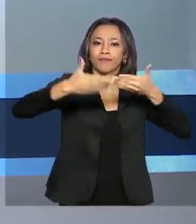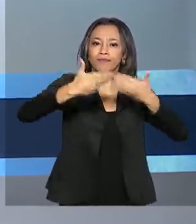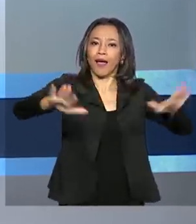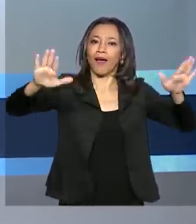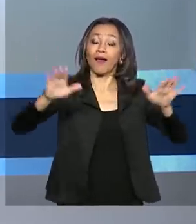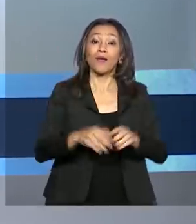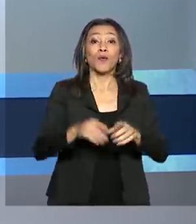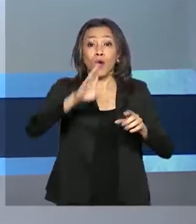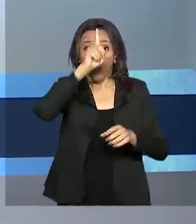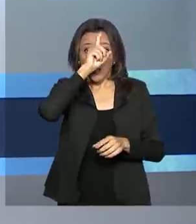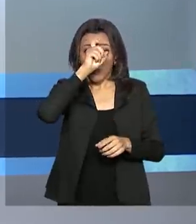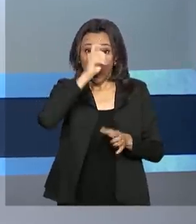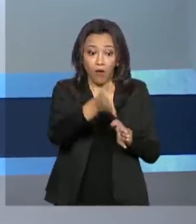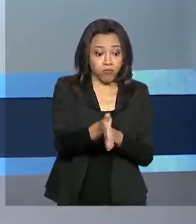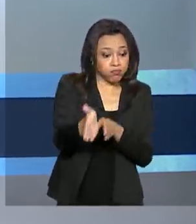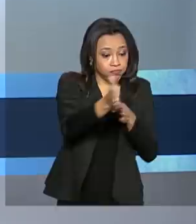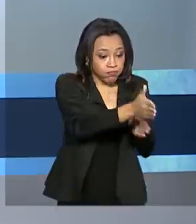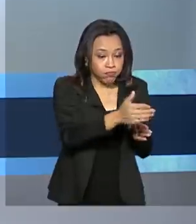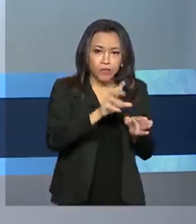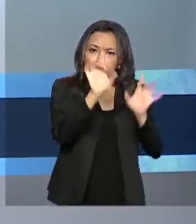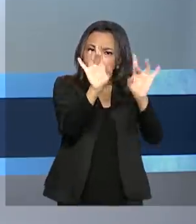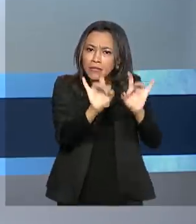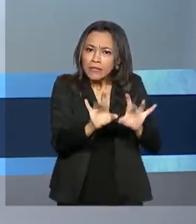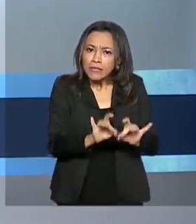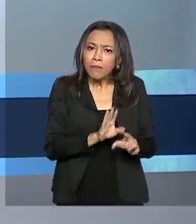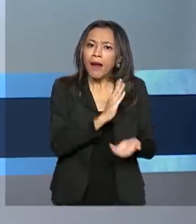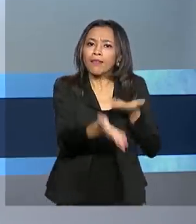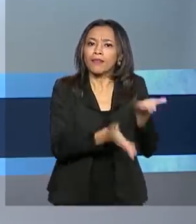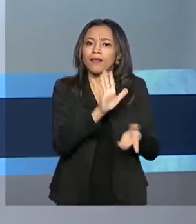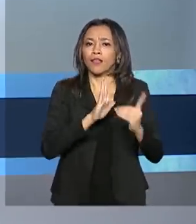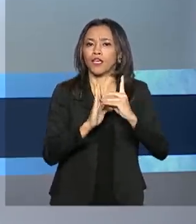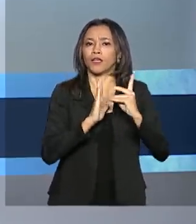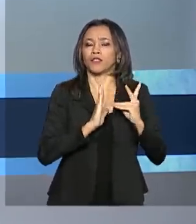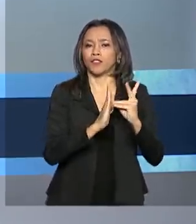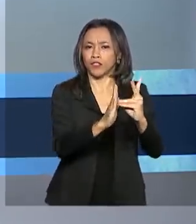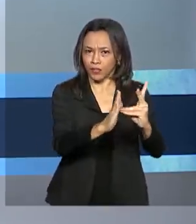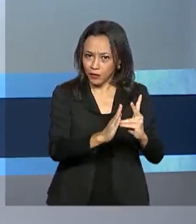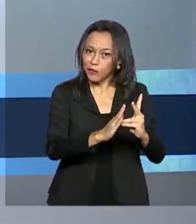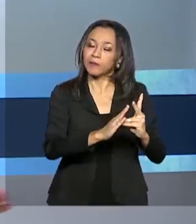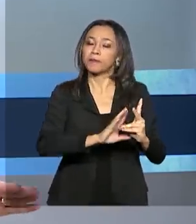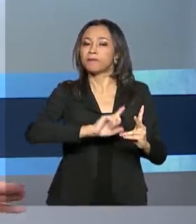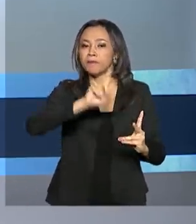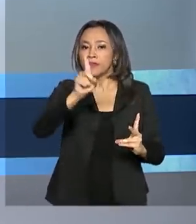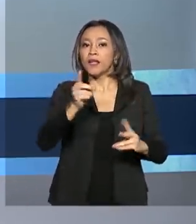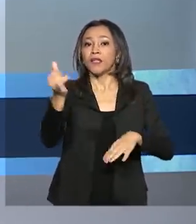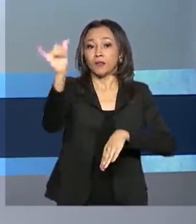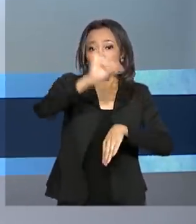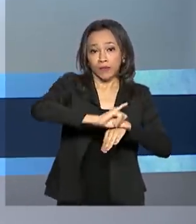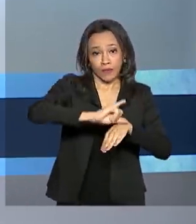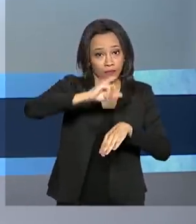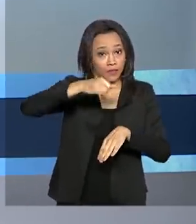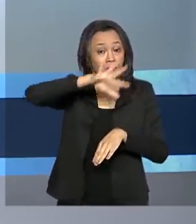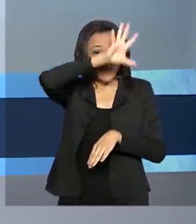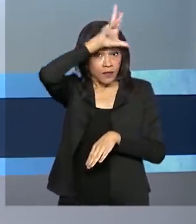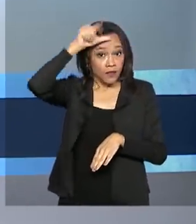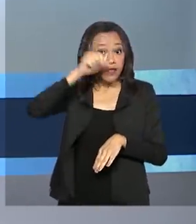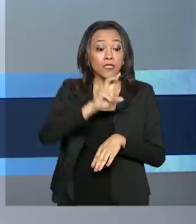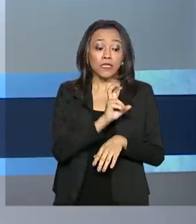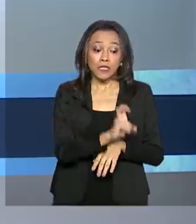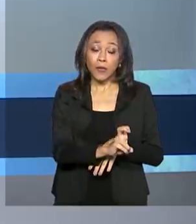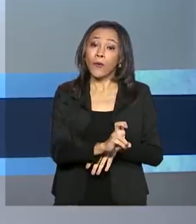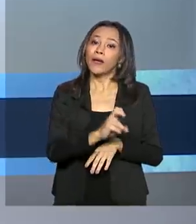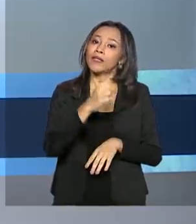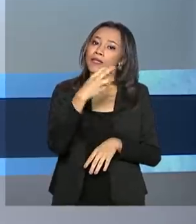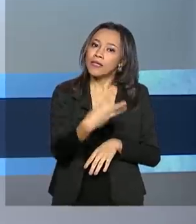exclusiva para atender indígenas com Covid-19 no estado do Amazonas. O espaço terá 53 leitos,